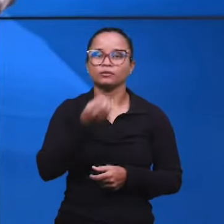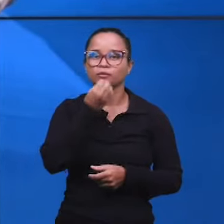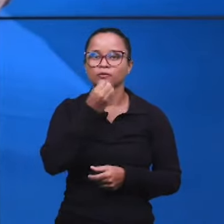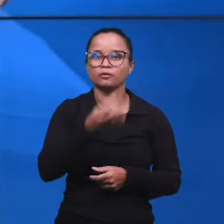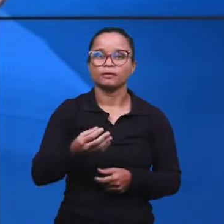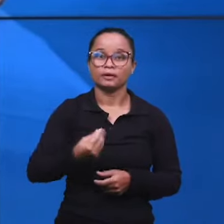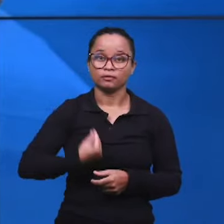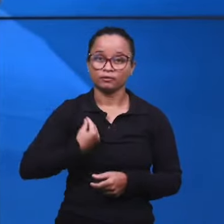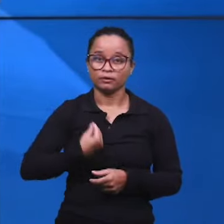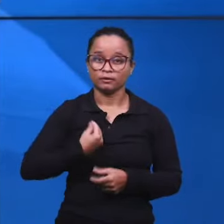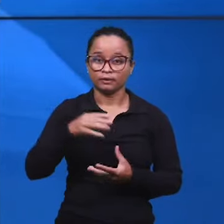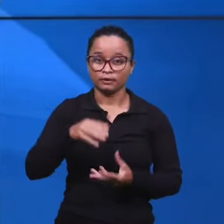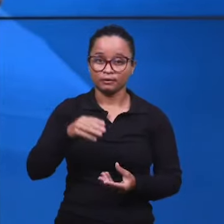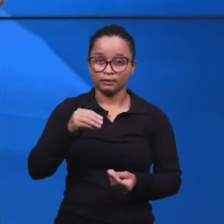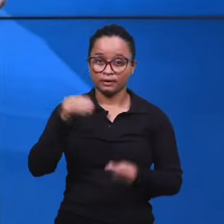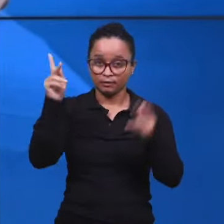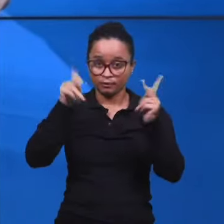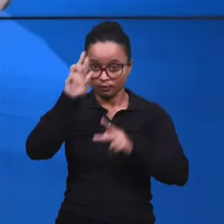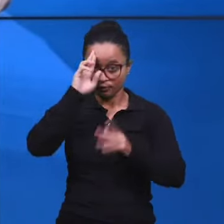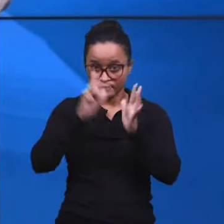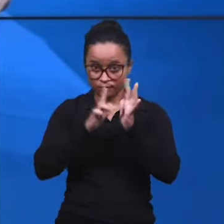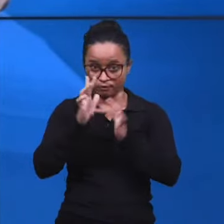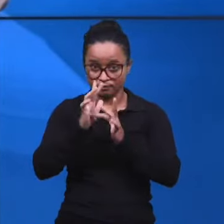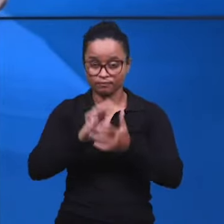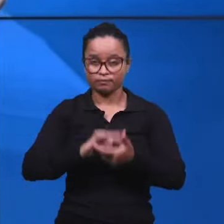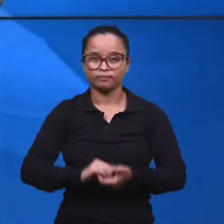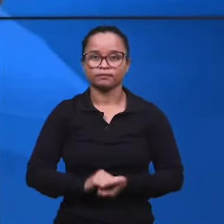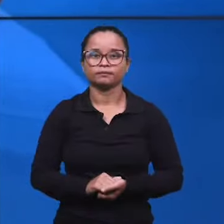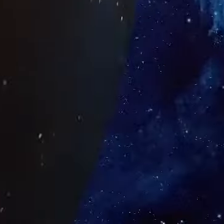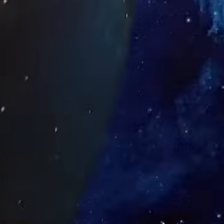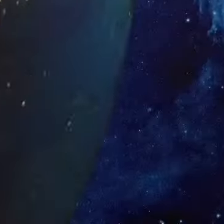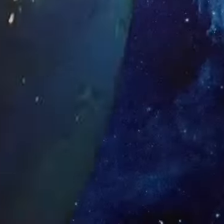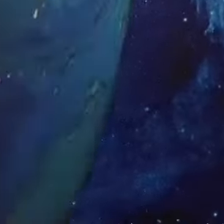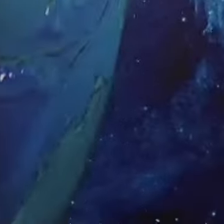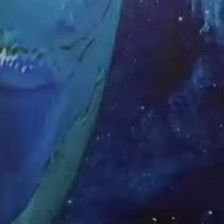proveito para a sua vida espiritual. Até lá, então. A paz do Senhor Jesus.